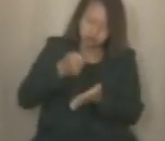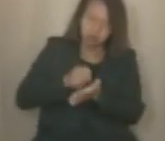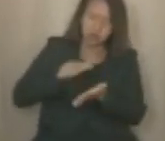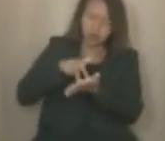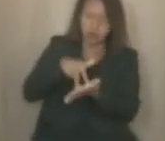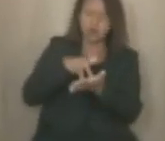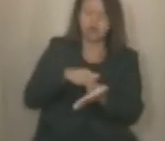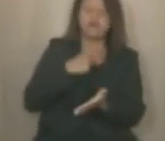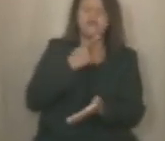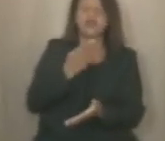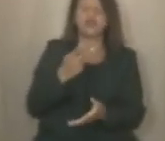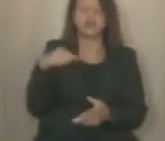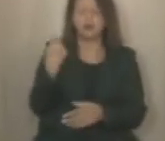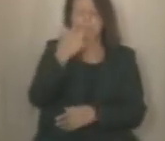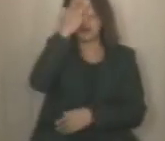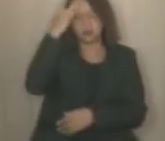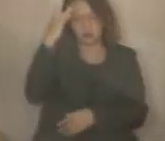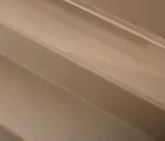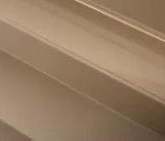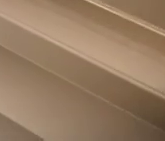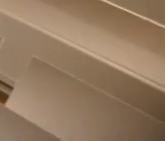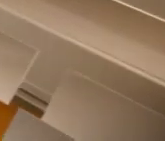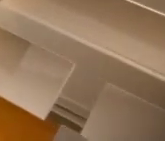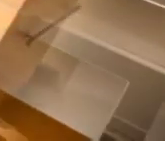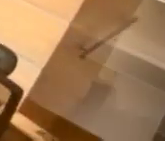sendo a vez e a voz da nossa gente. Muito obrigado.